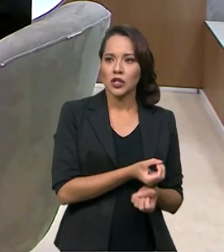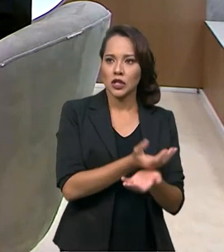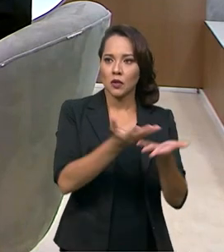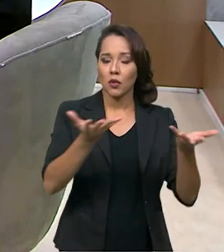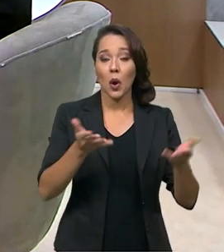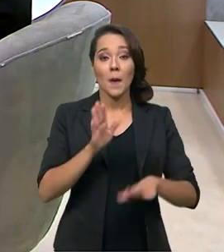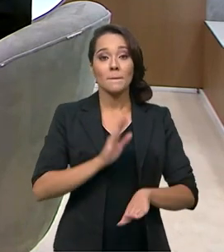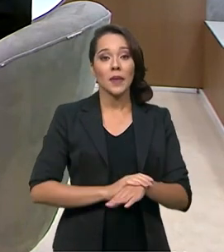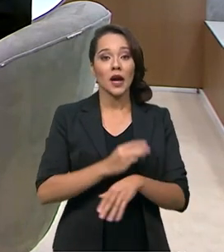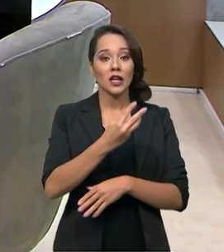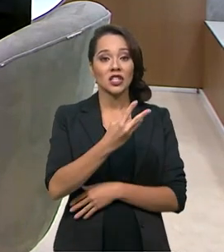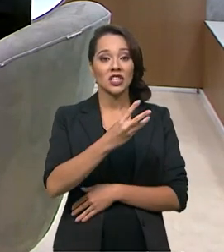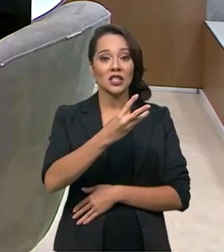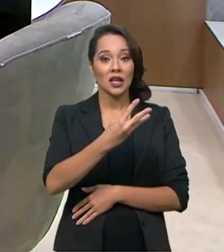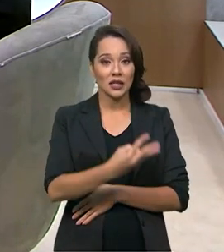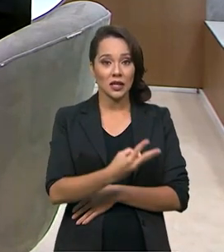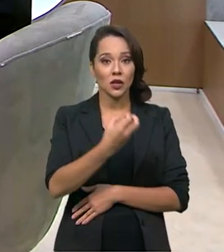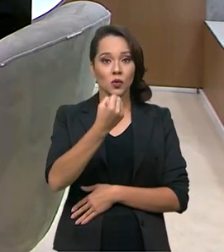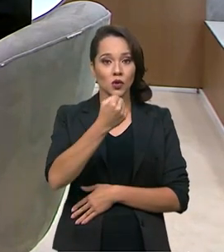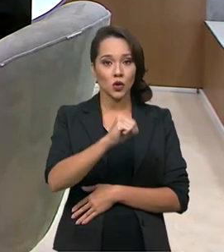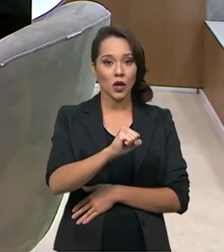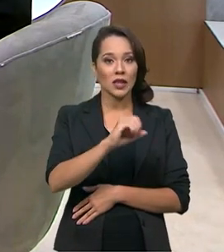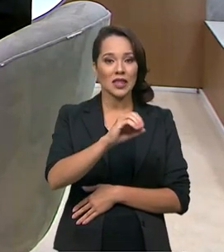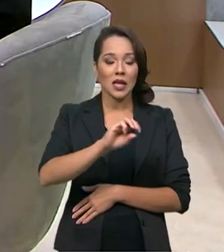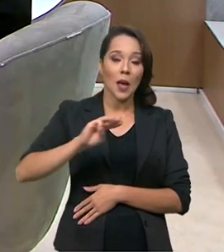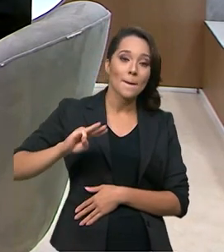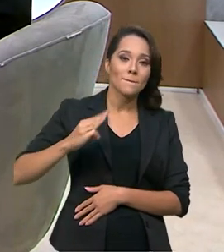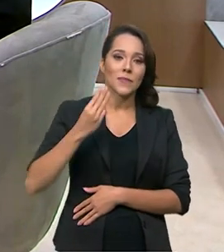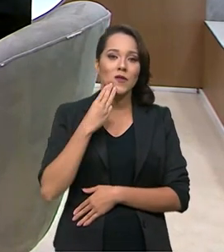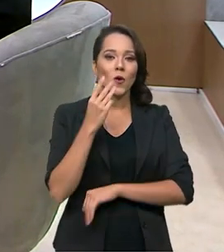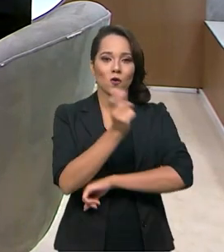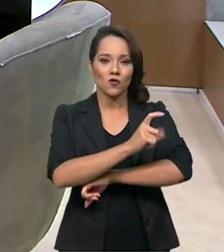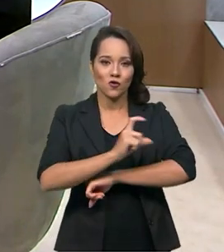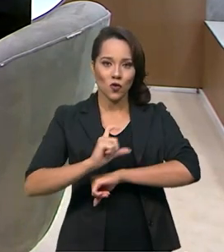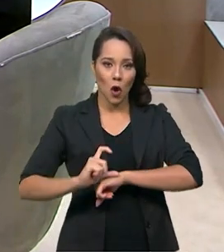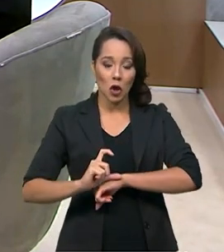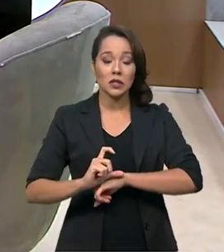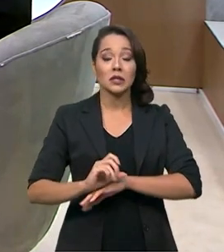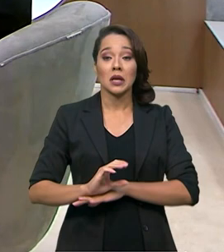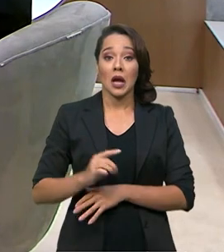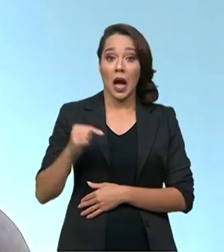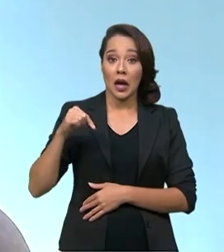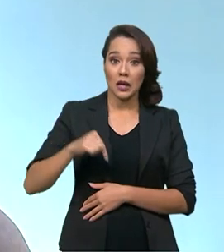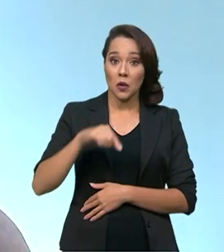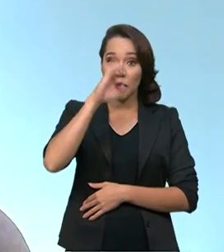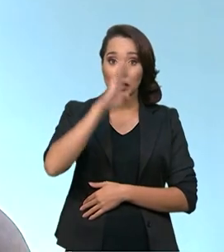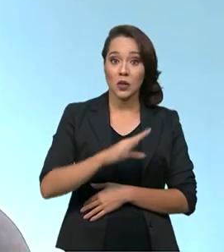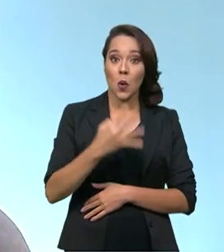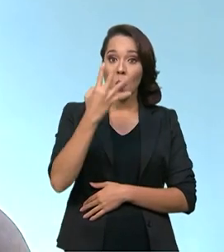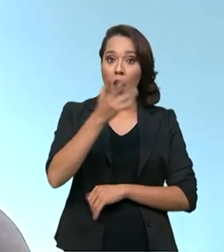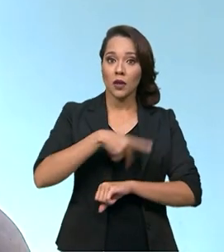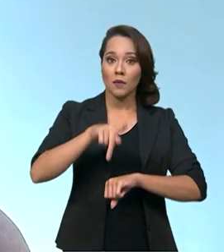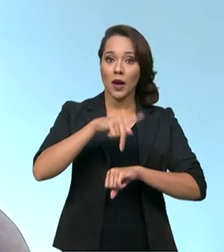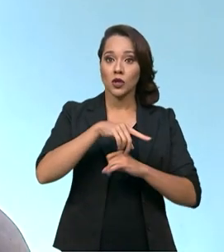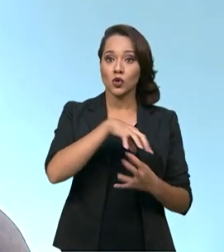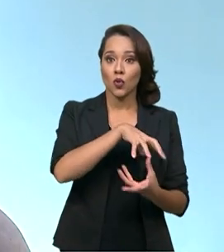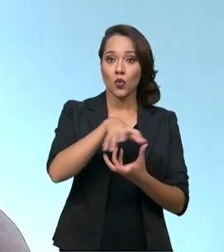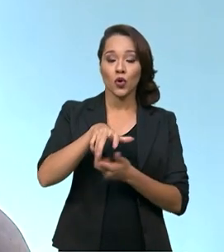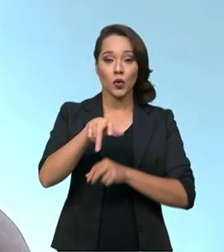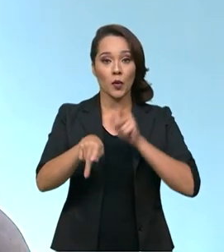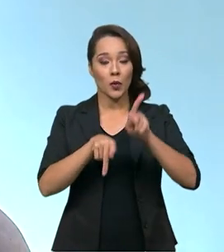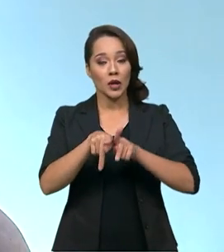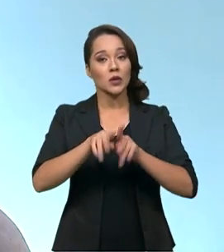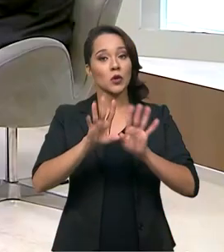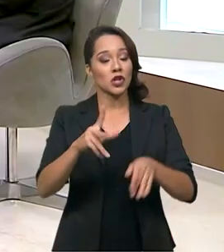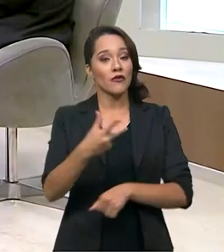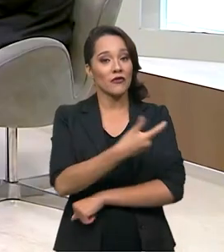mais de 380 milhões de doses. Nós somos o quarto país do mundo em população